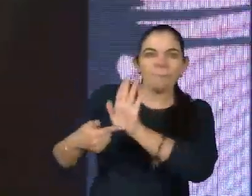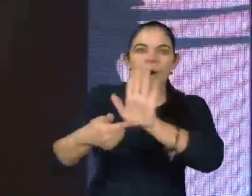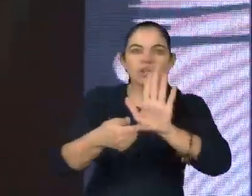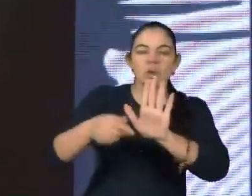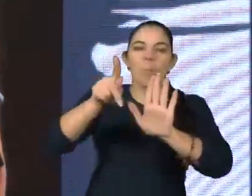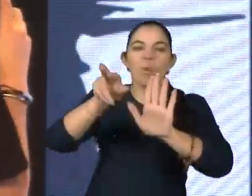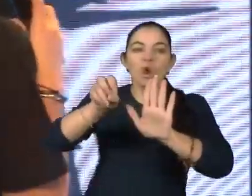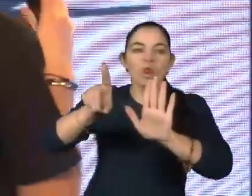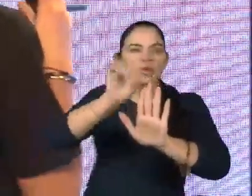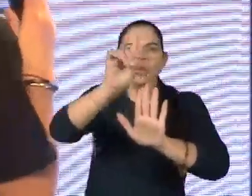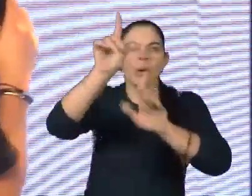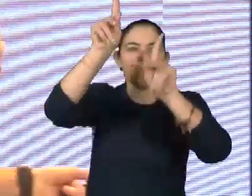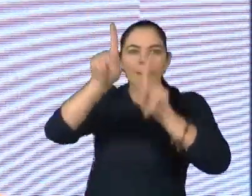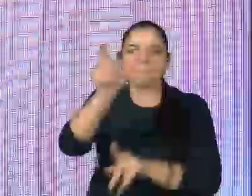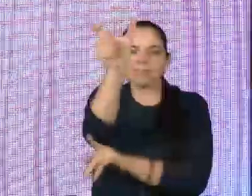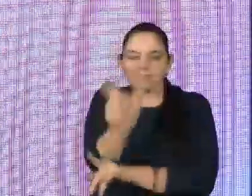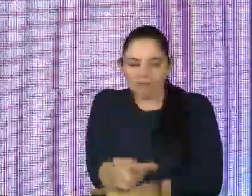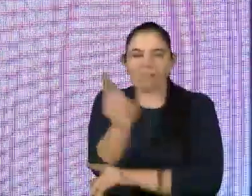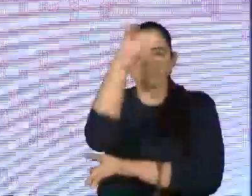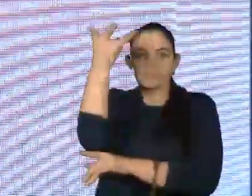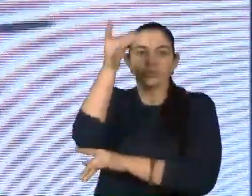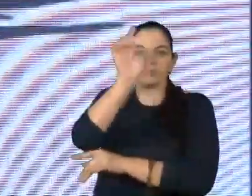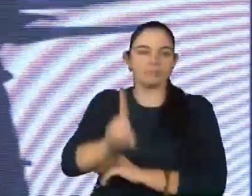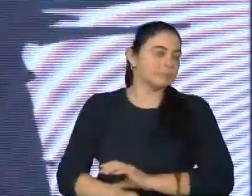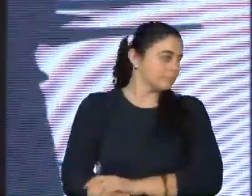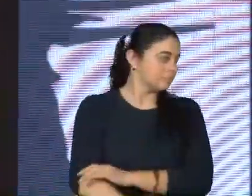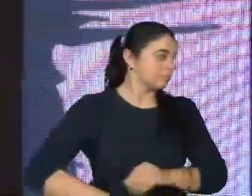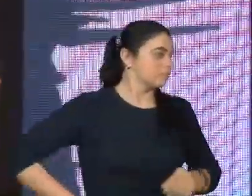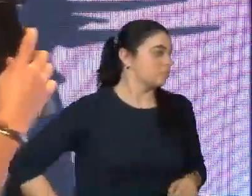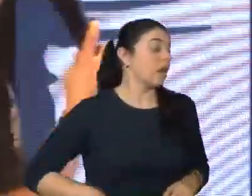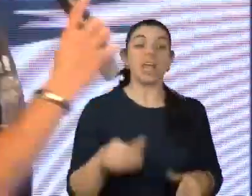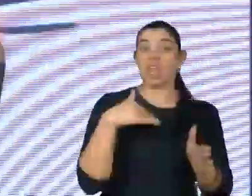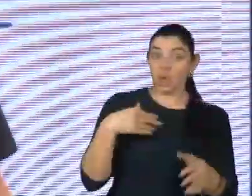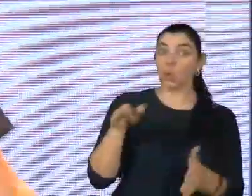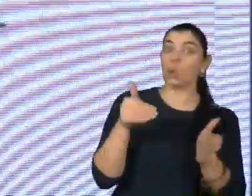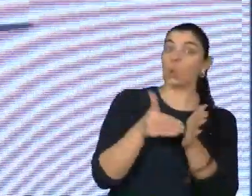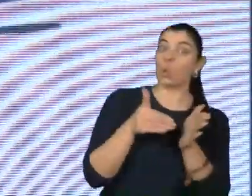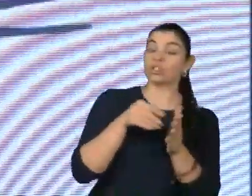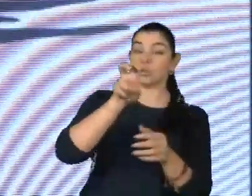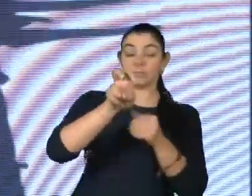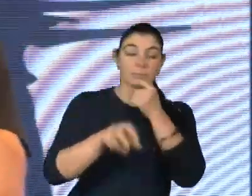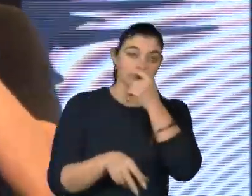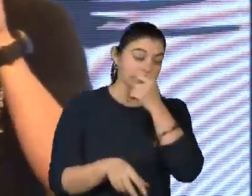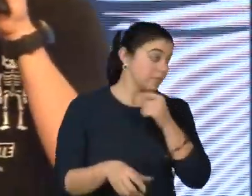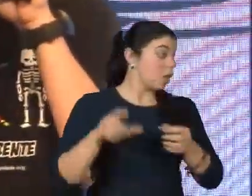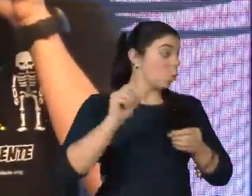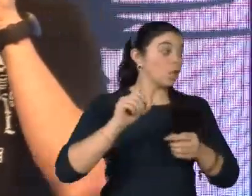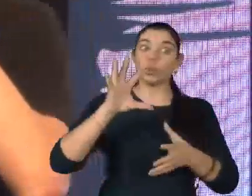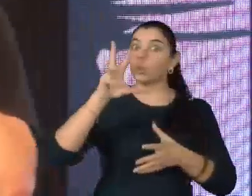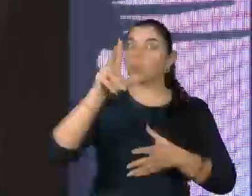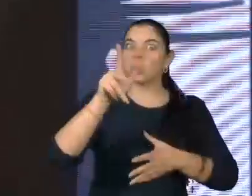Para concluir, o quinto... Oba, podem me ajudar aqui. O quinto é o seguinte, quando tudo isso